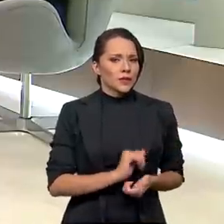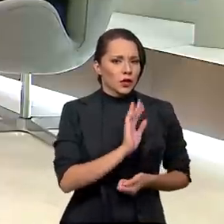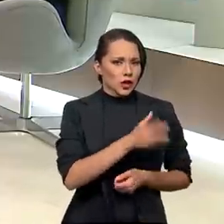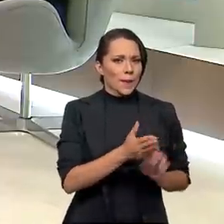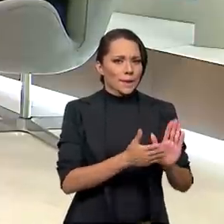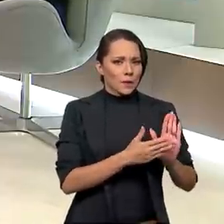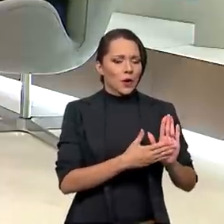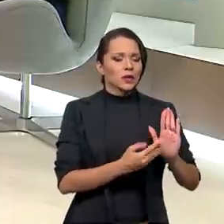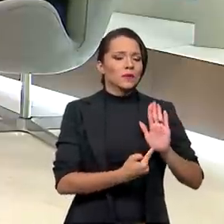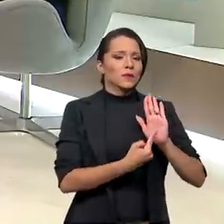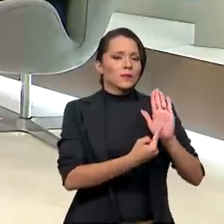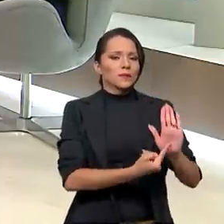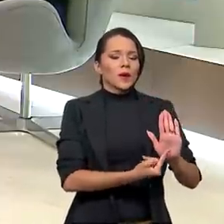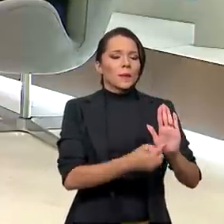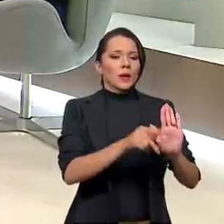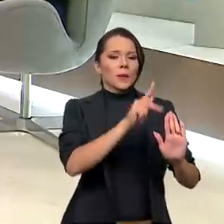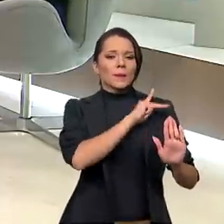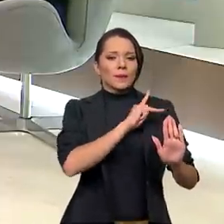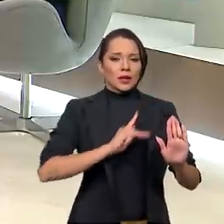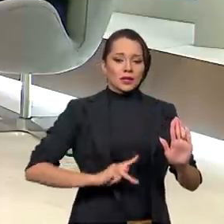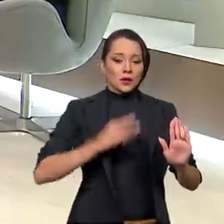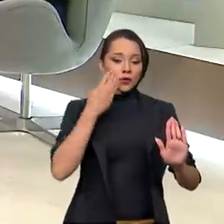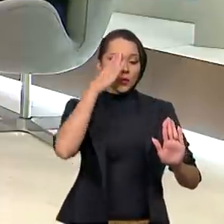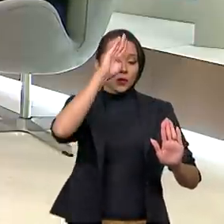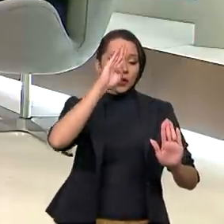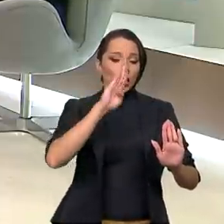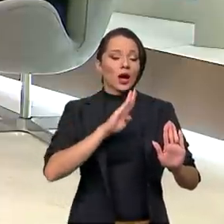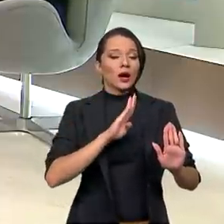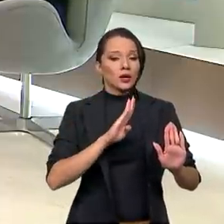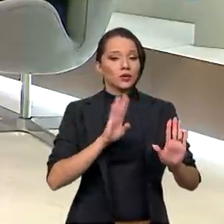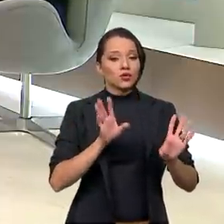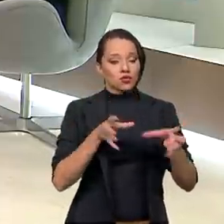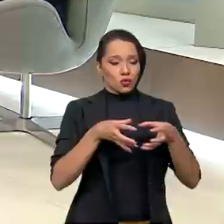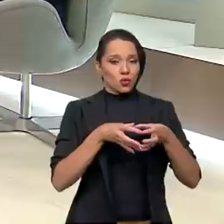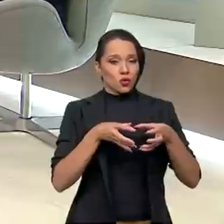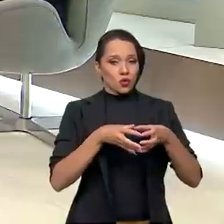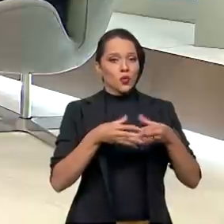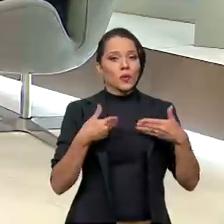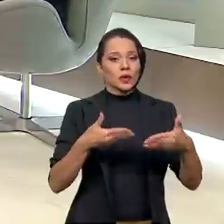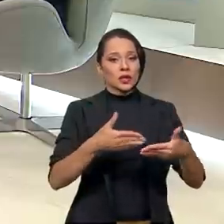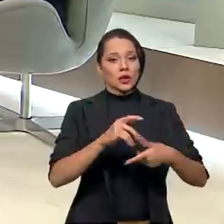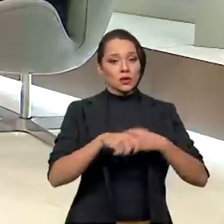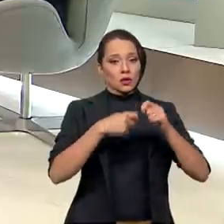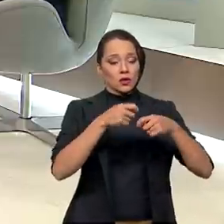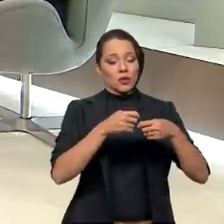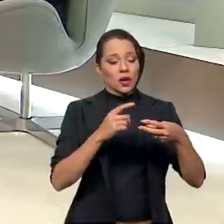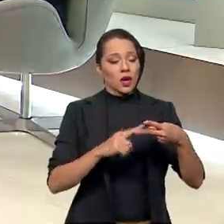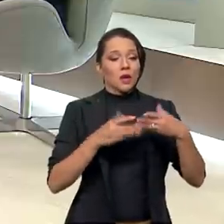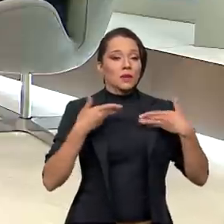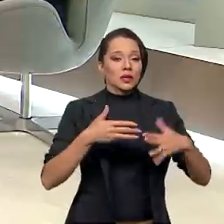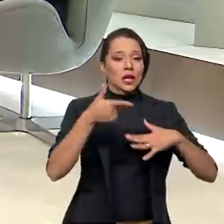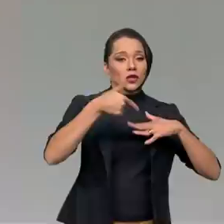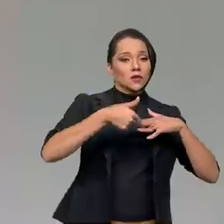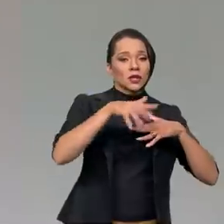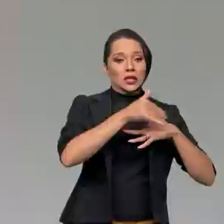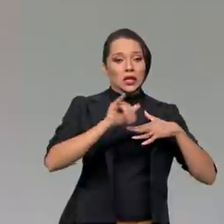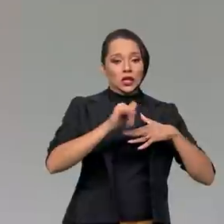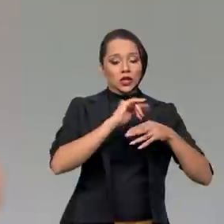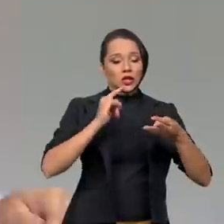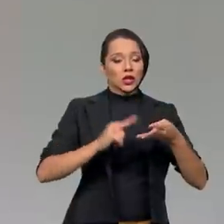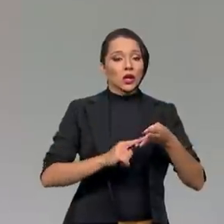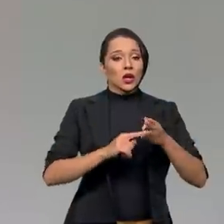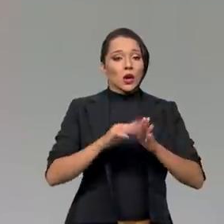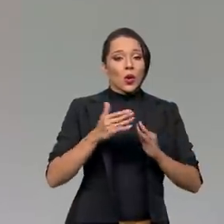proposta ali apresentada pelo próprio presidente Jair Bolsonaro, com sua equipe, Ministério da Economia, Ministério de Minas e Energia, o Congresso